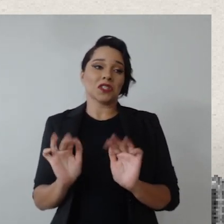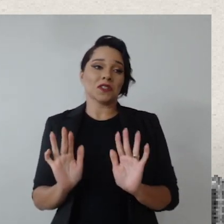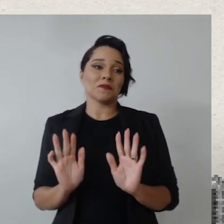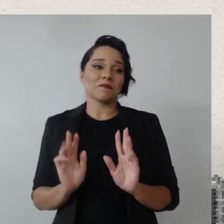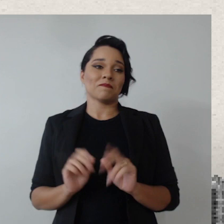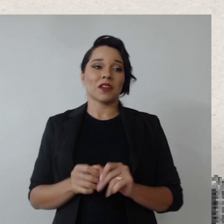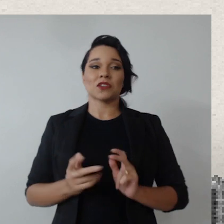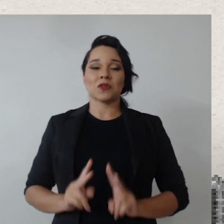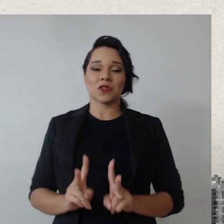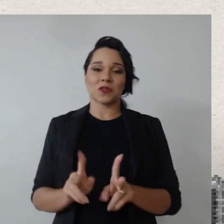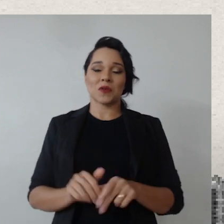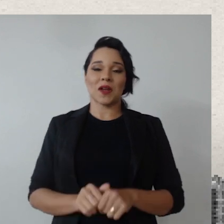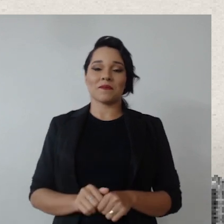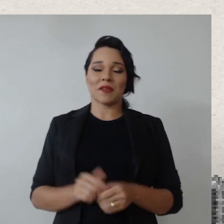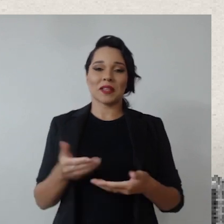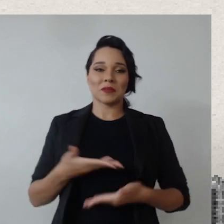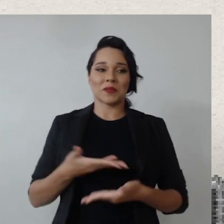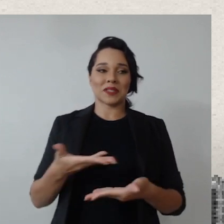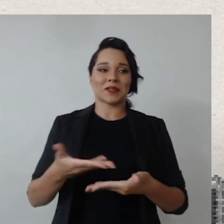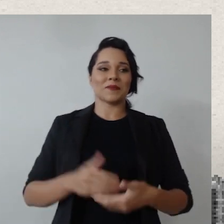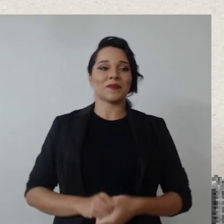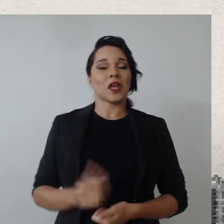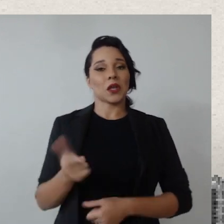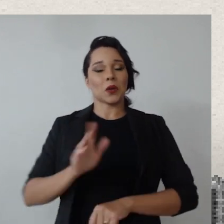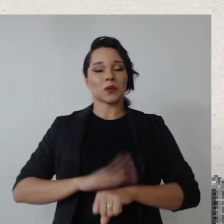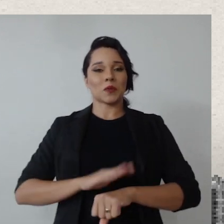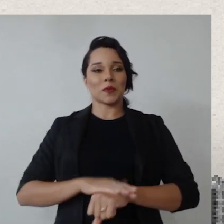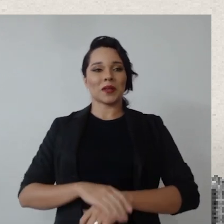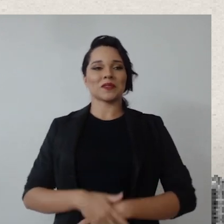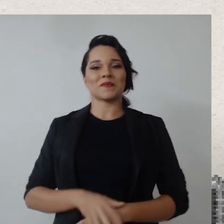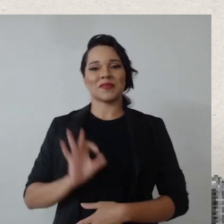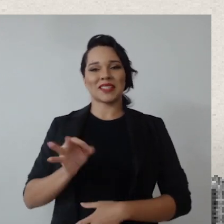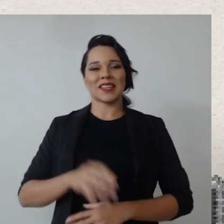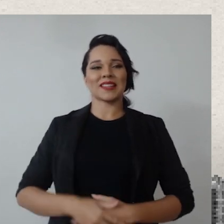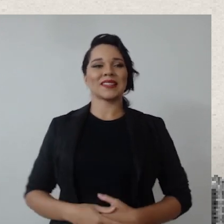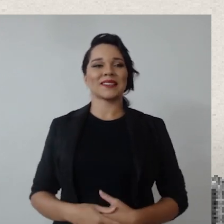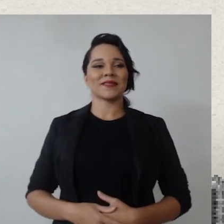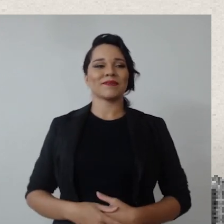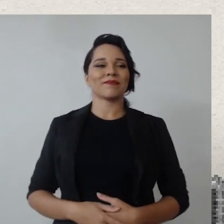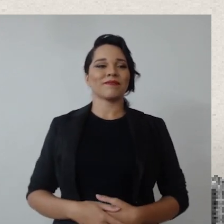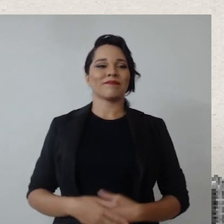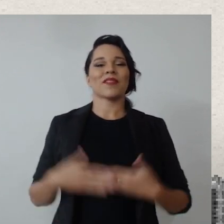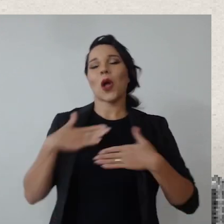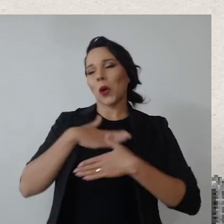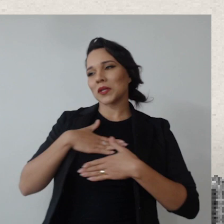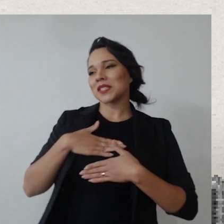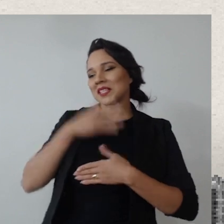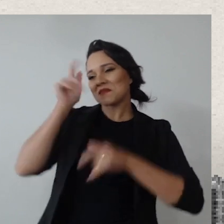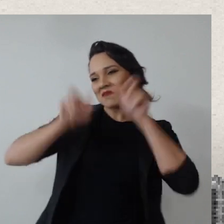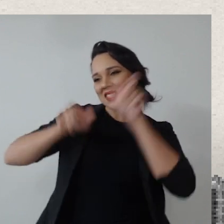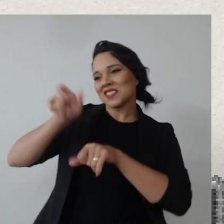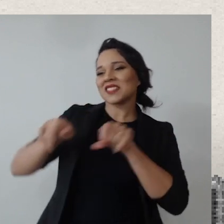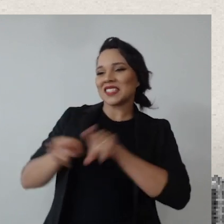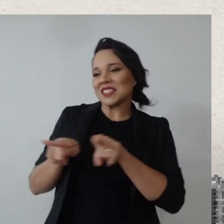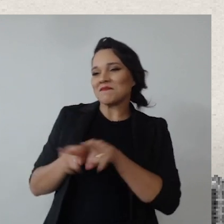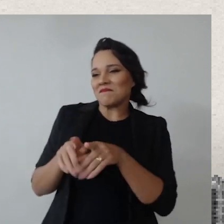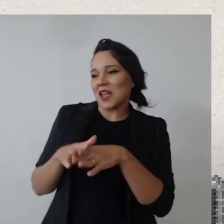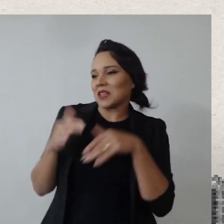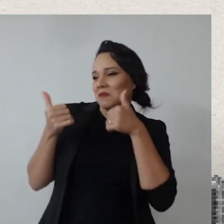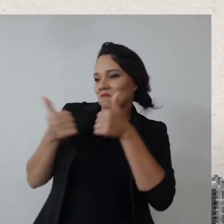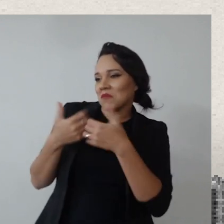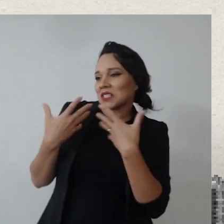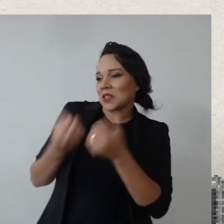continua a discussão em outros momentos, tá certo? Eu gostei, gostei muito do pessoal, assim, a gente